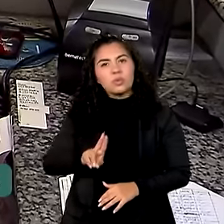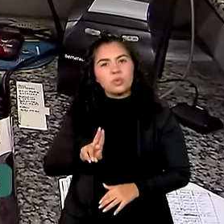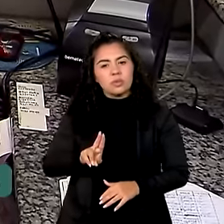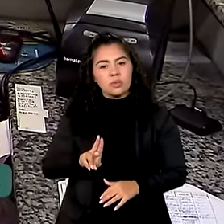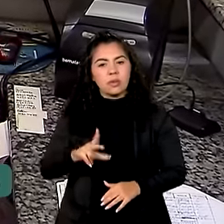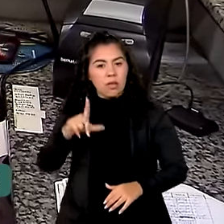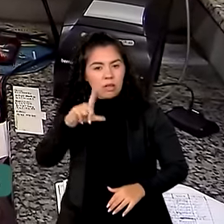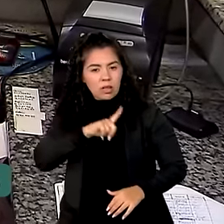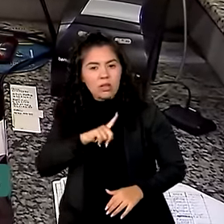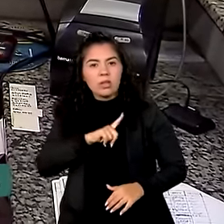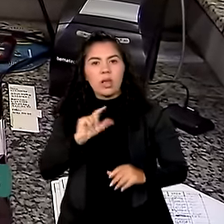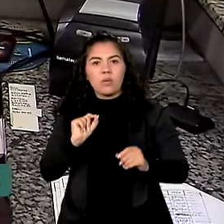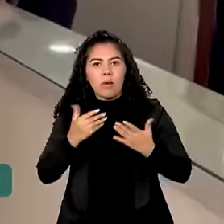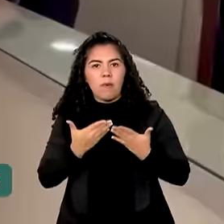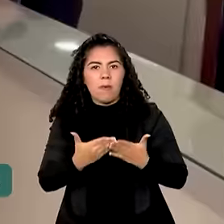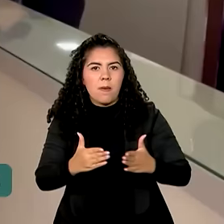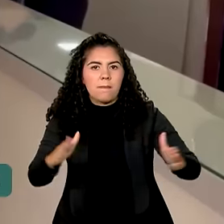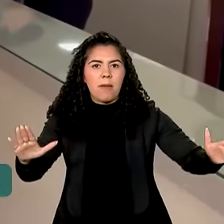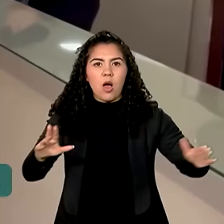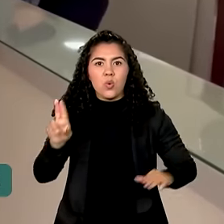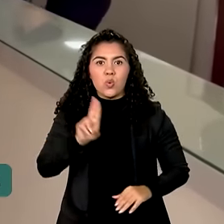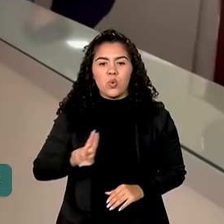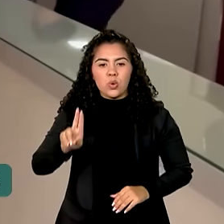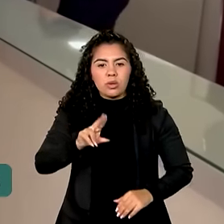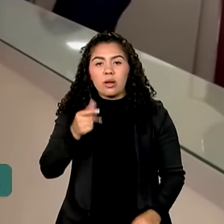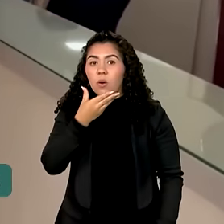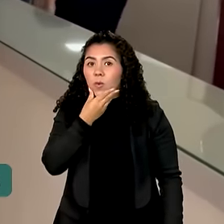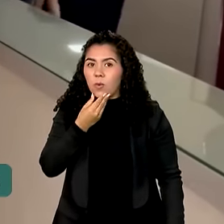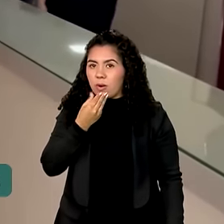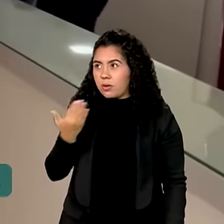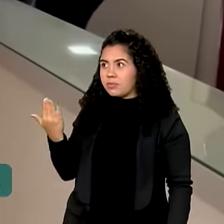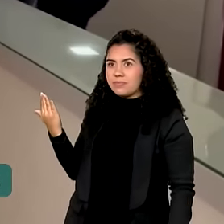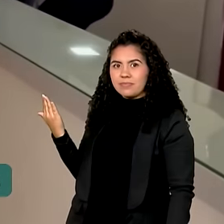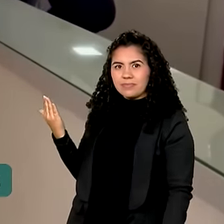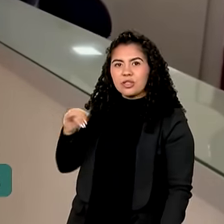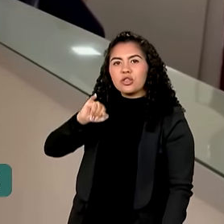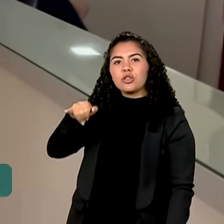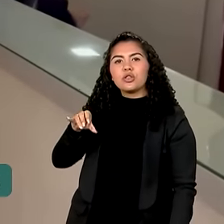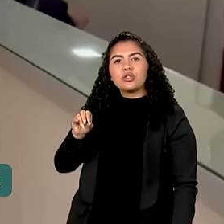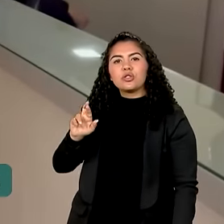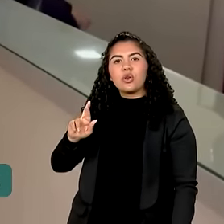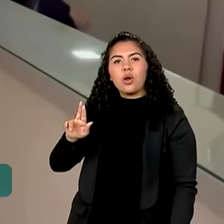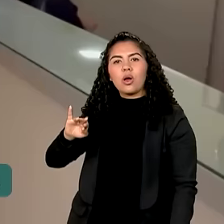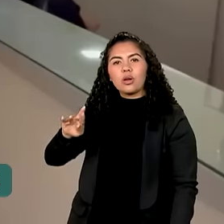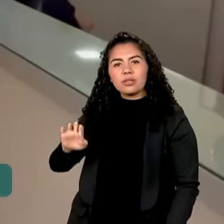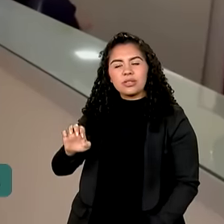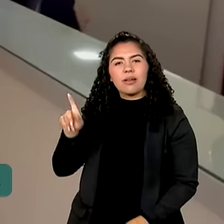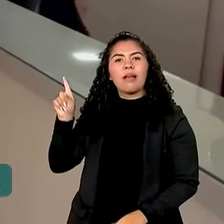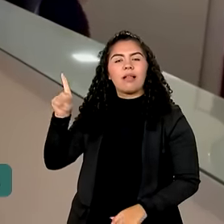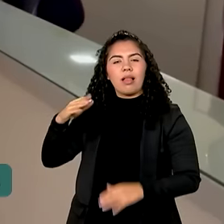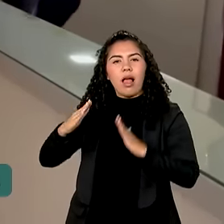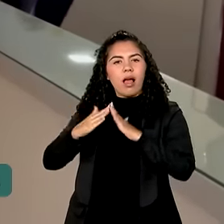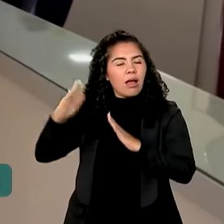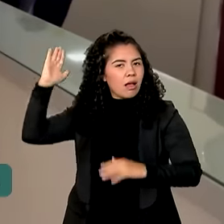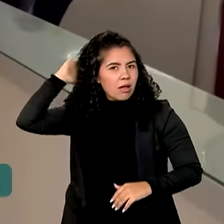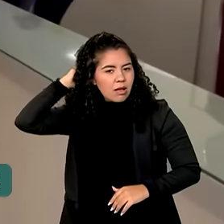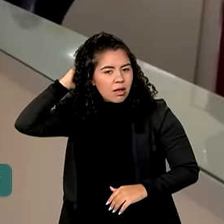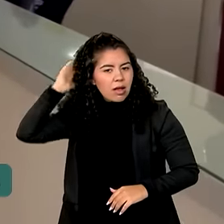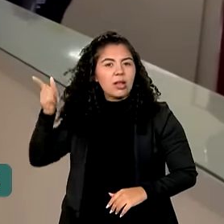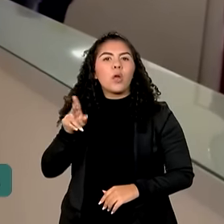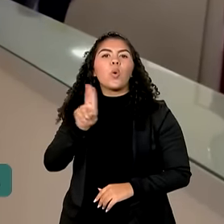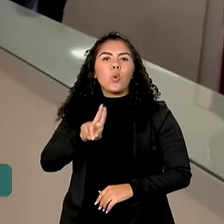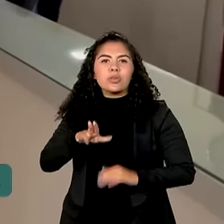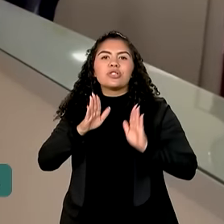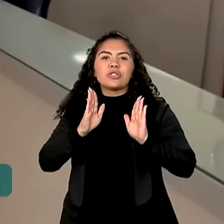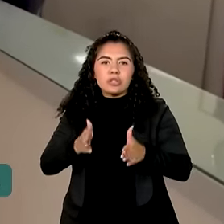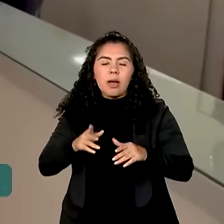impactadas com a ampliação. Gente como o Jorge, que mora em Belém do Pará. Ele já usa o Farmácia Popular e agora vai poder